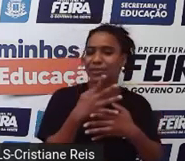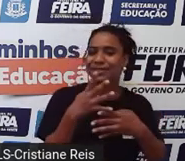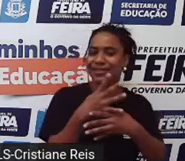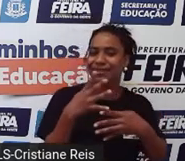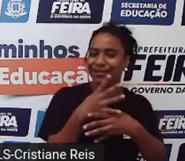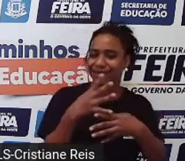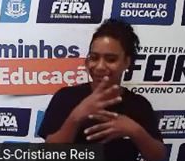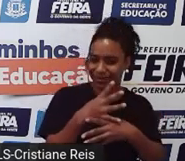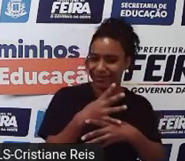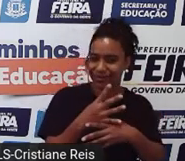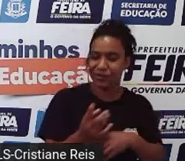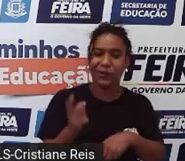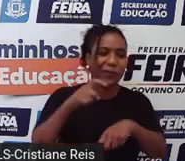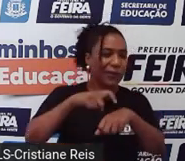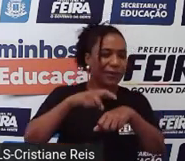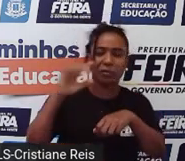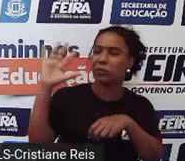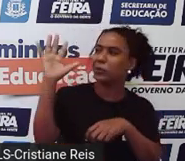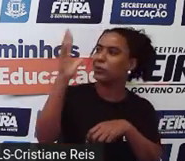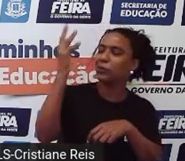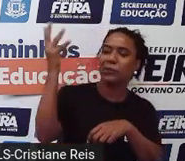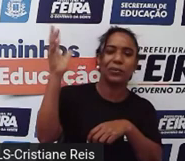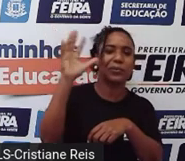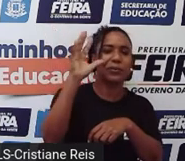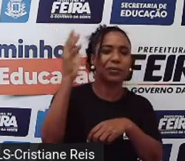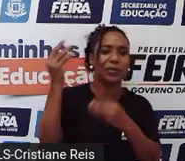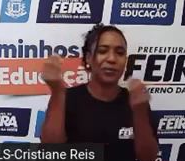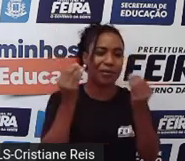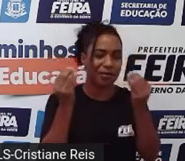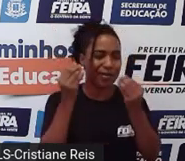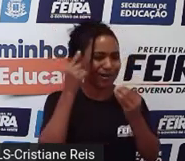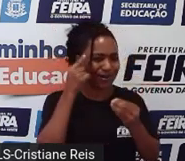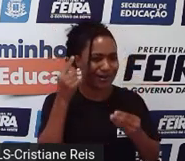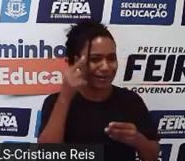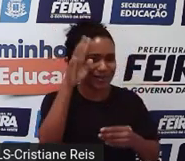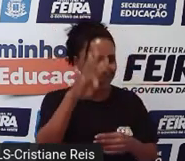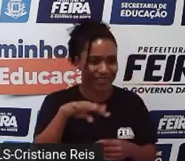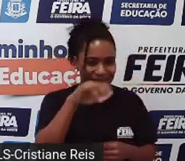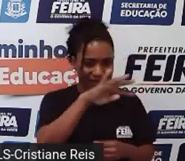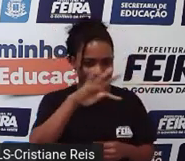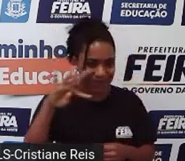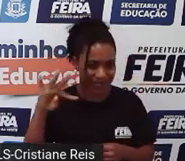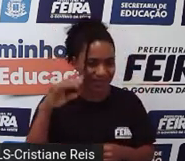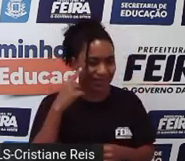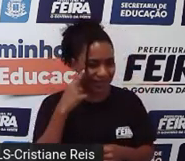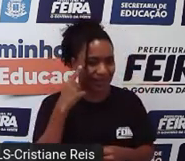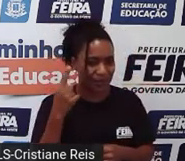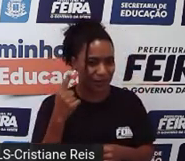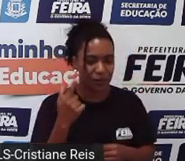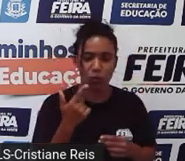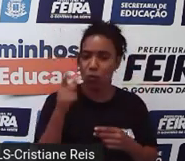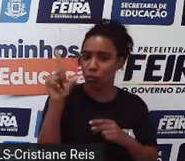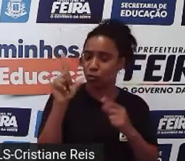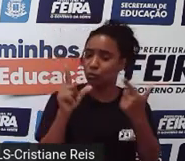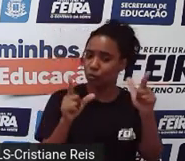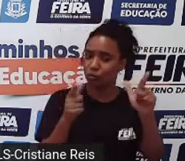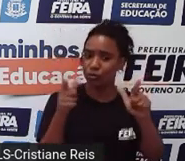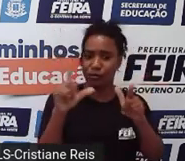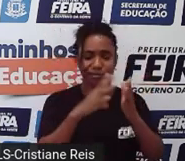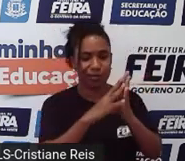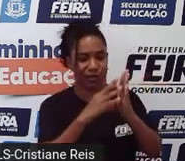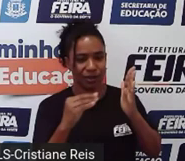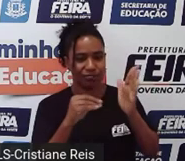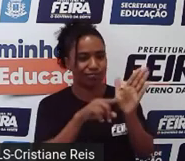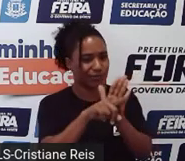Você pode criar uma tabela de previsão do tempo. Lembra aquela tabela que eu mostrei para vocês? Mas existem outros modelos que vocês podem